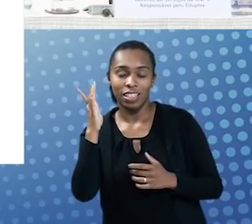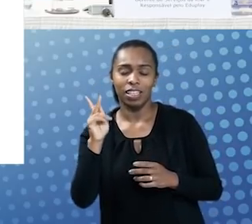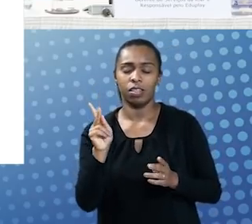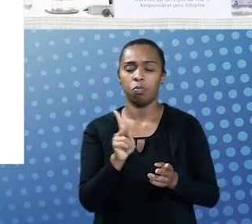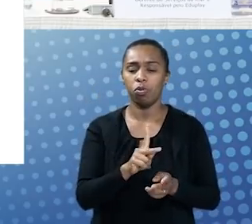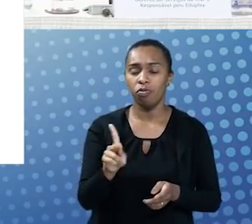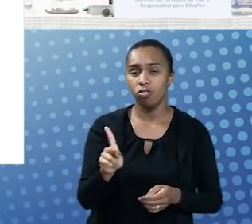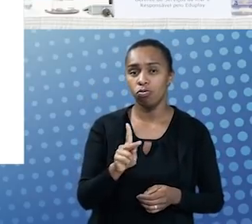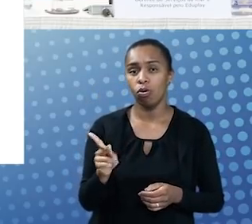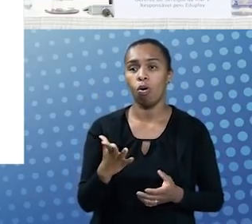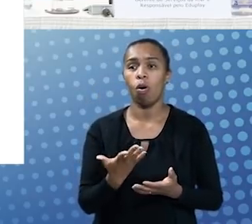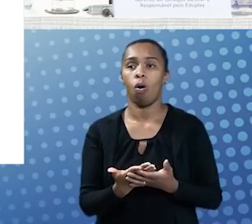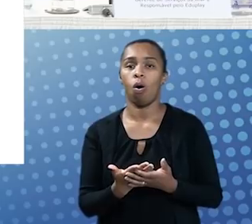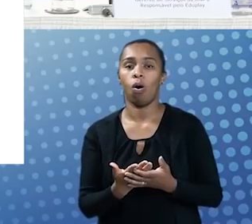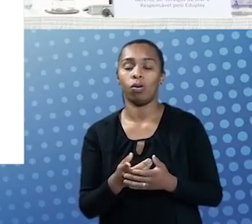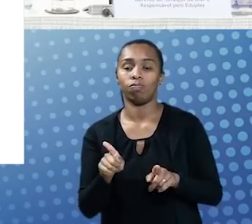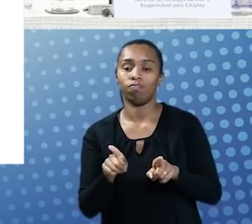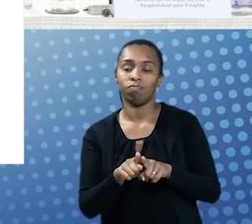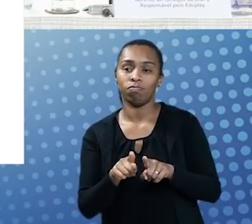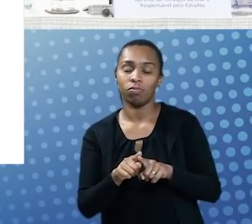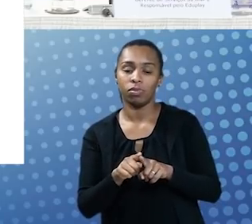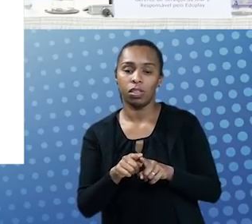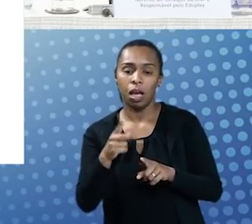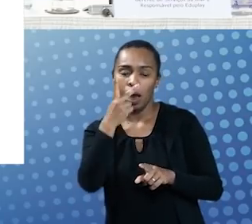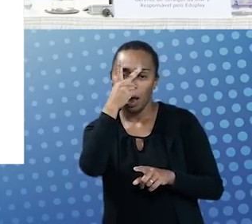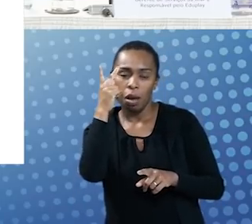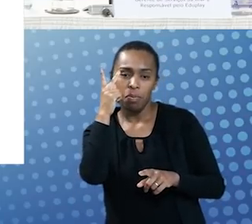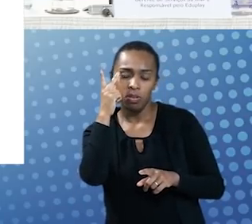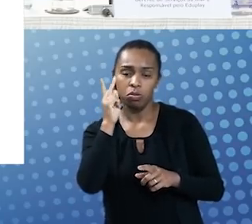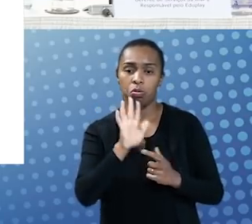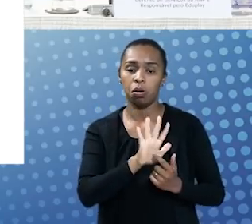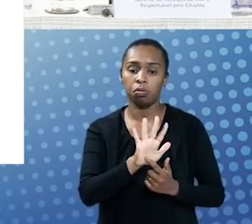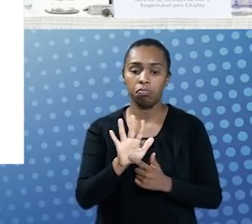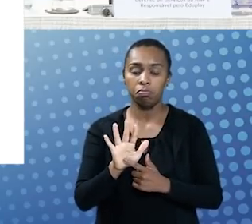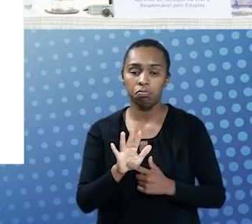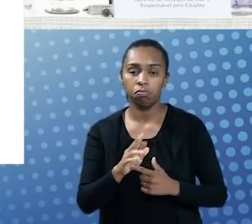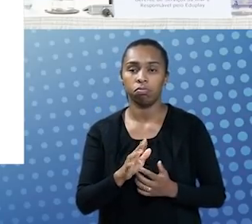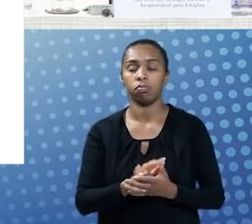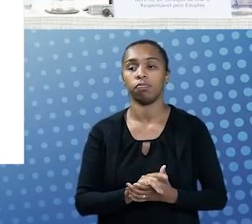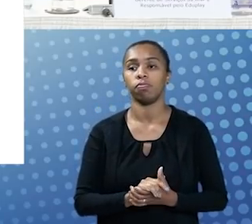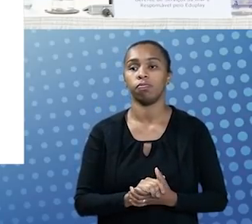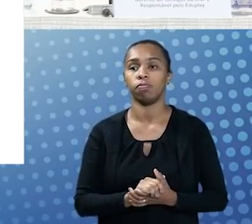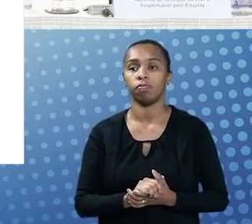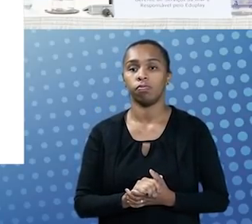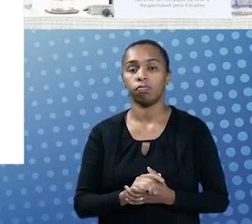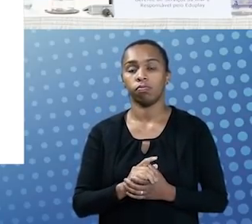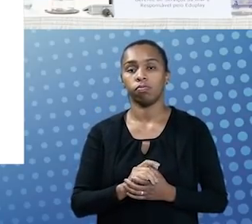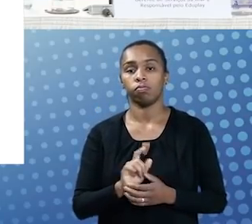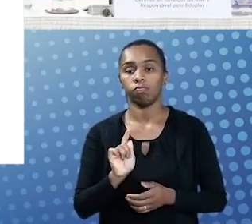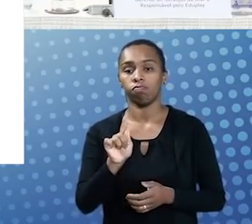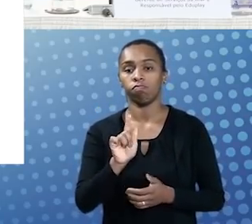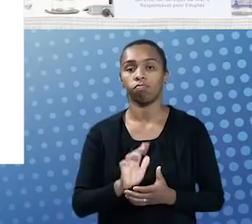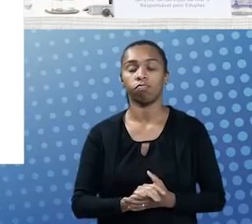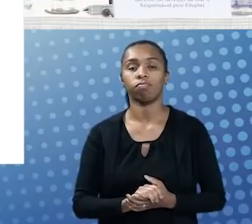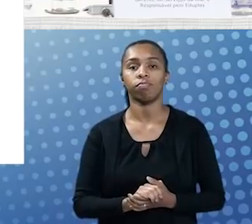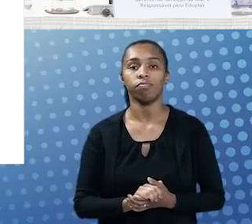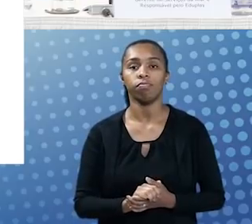professor ou do apresentador que está ali fazendo uma palestra. Próximo, por favor.